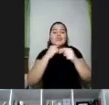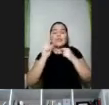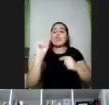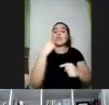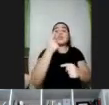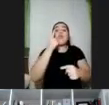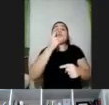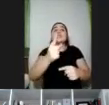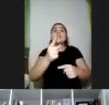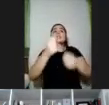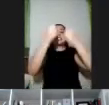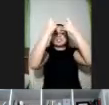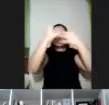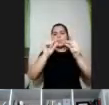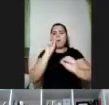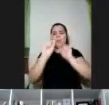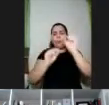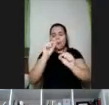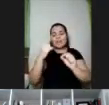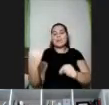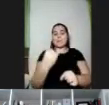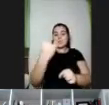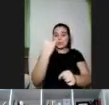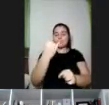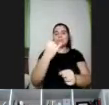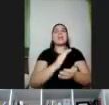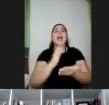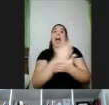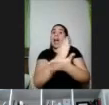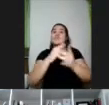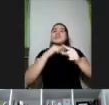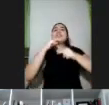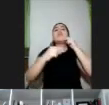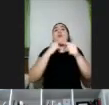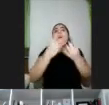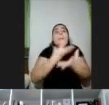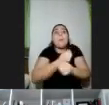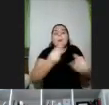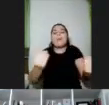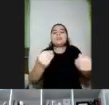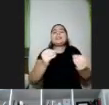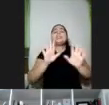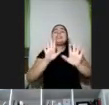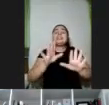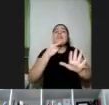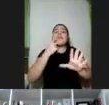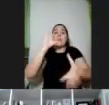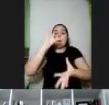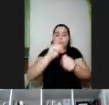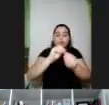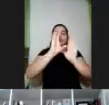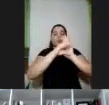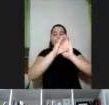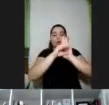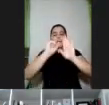interessa, né? Mas como muitas vezes as dúvidas são muitas, a gente dá só essa pincelada mais geral nos conceitos para que depois a gente